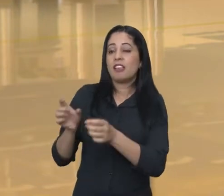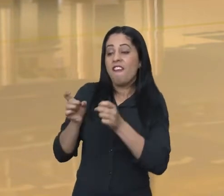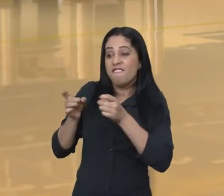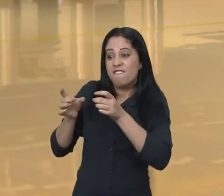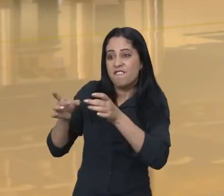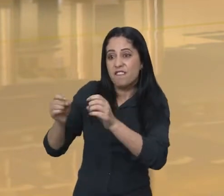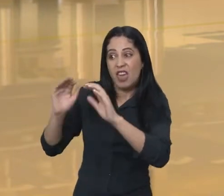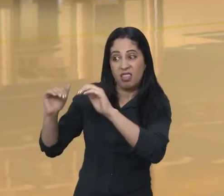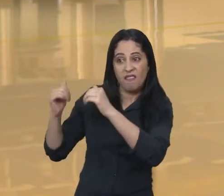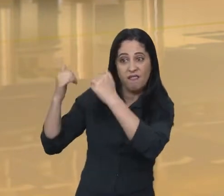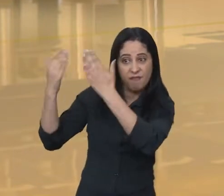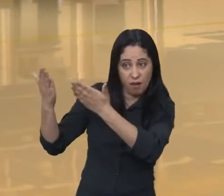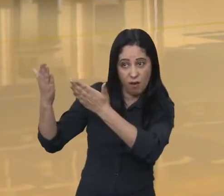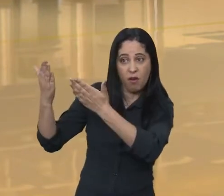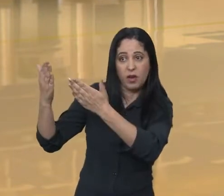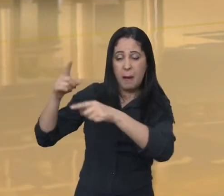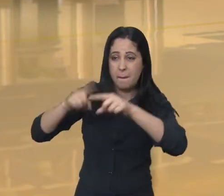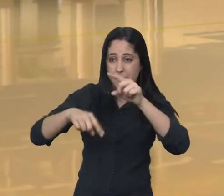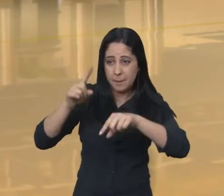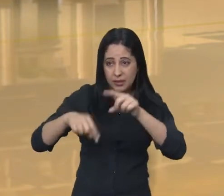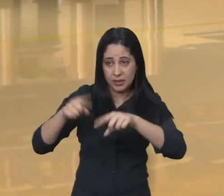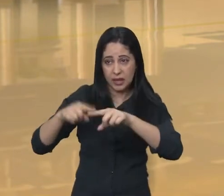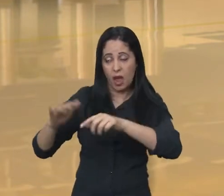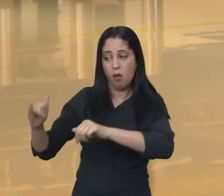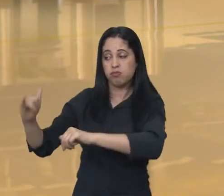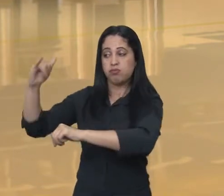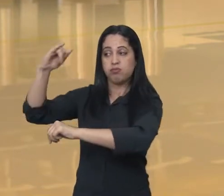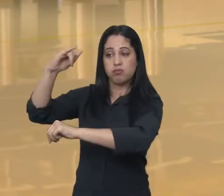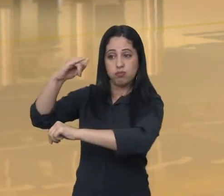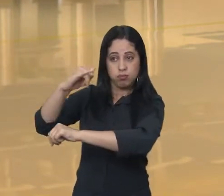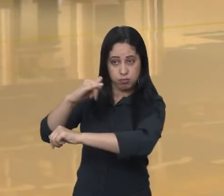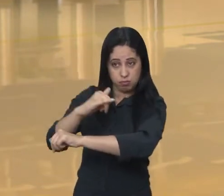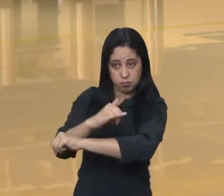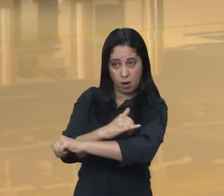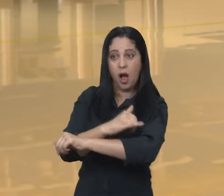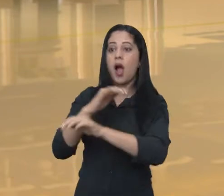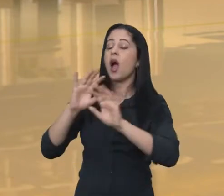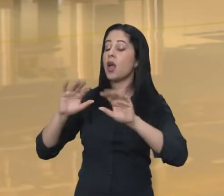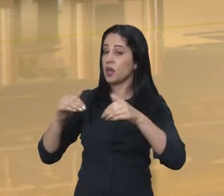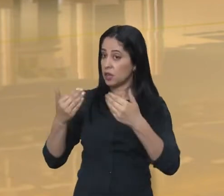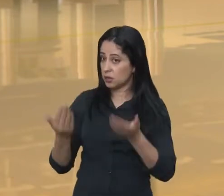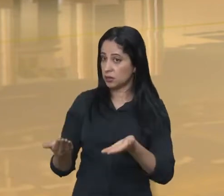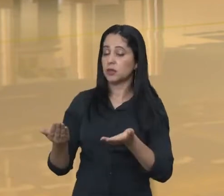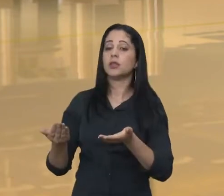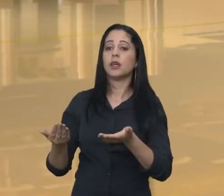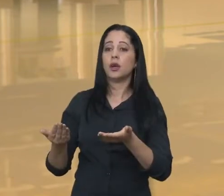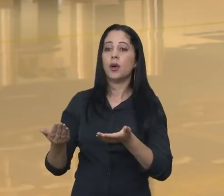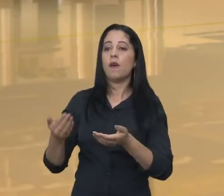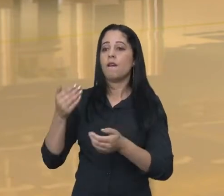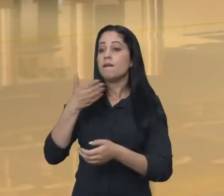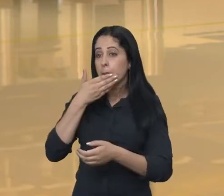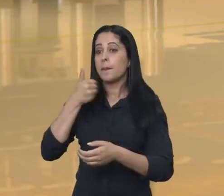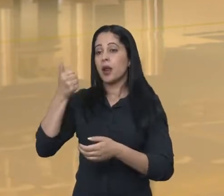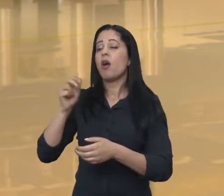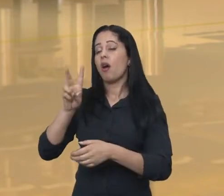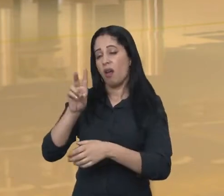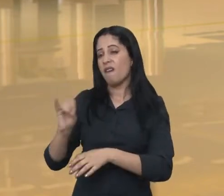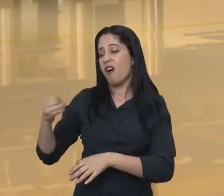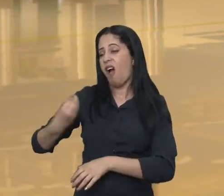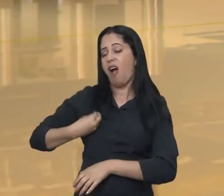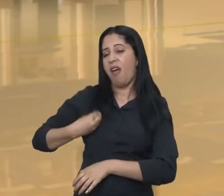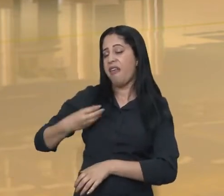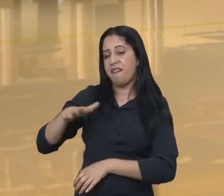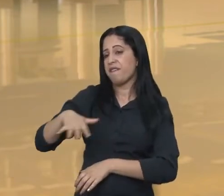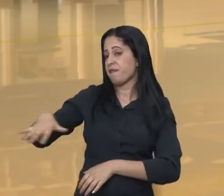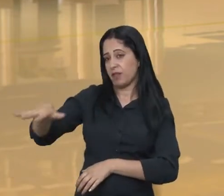manufaturadas, muitas delas até importadas, elas são transportadas por aeronaves. Então, isso vai acabar